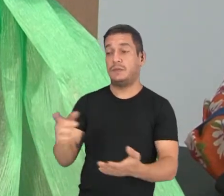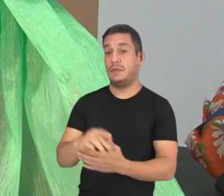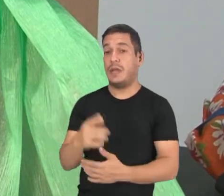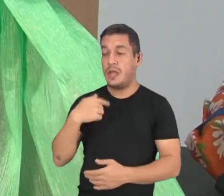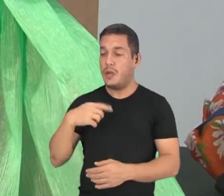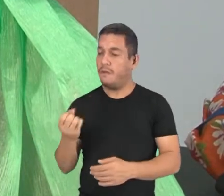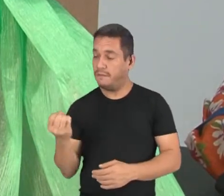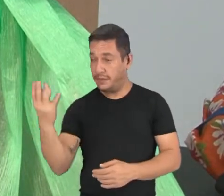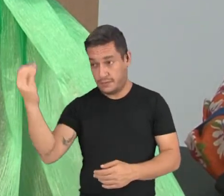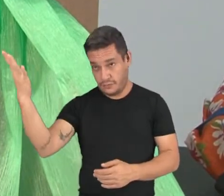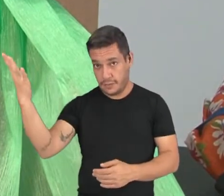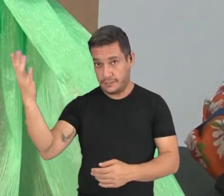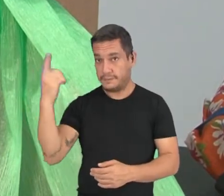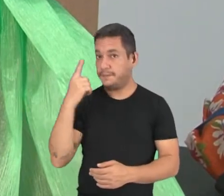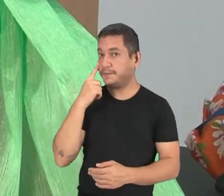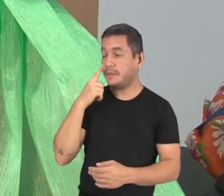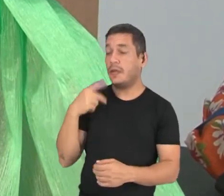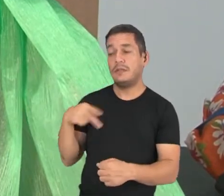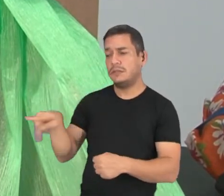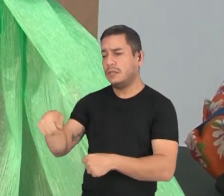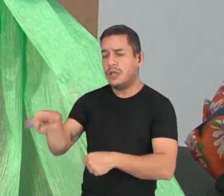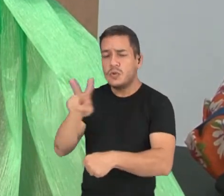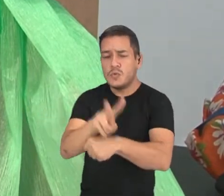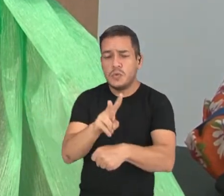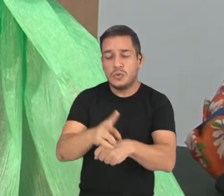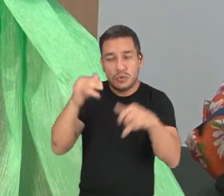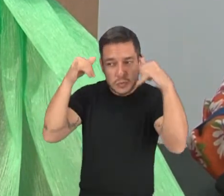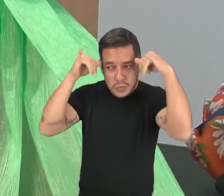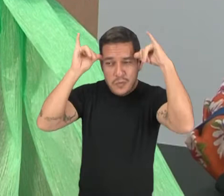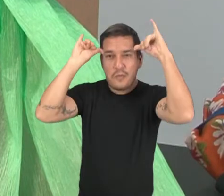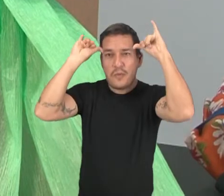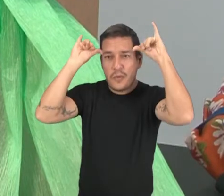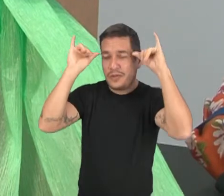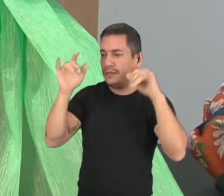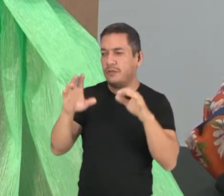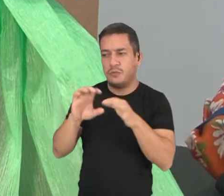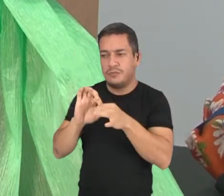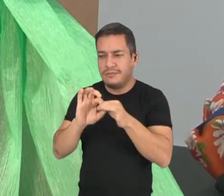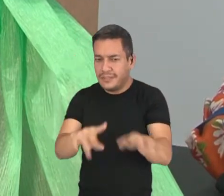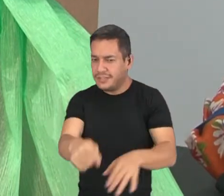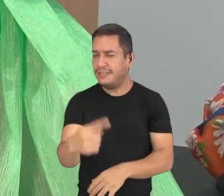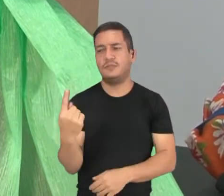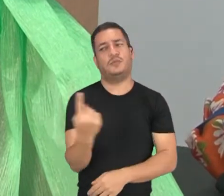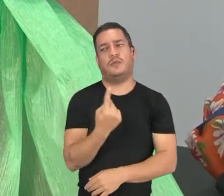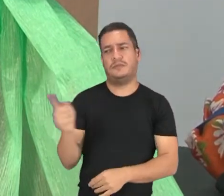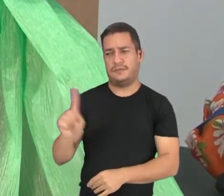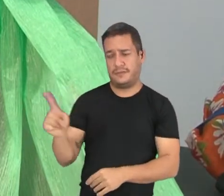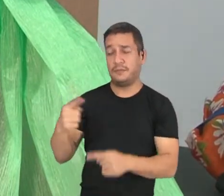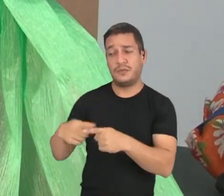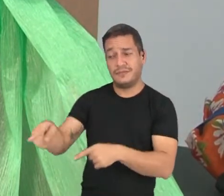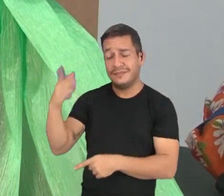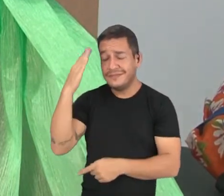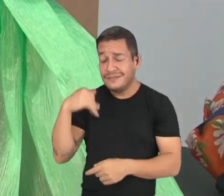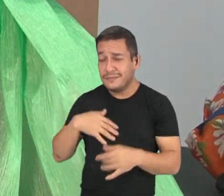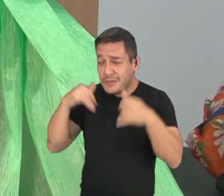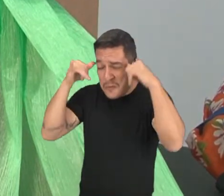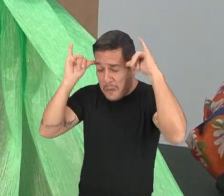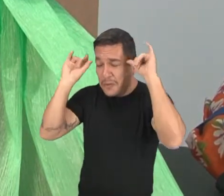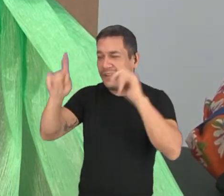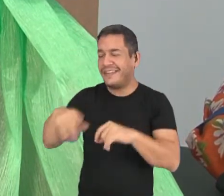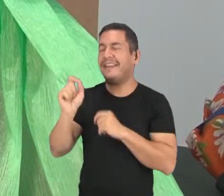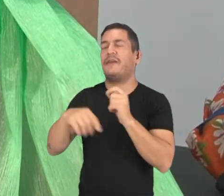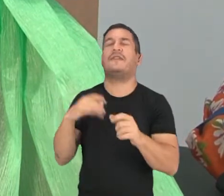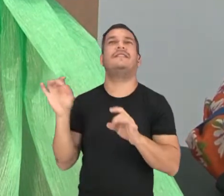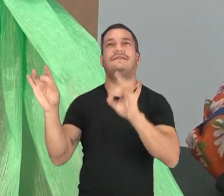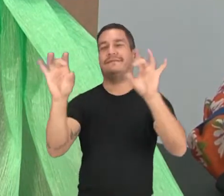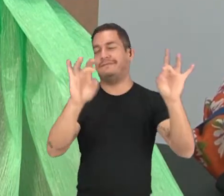tô indo viajar. Cuide bem do meu boi, não deixe o meu boi sozinho, porque você sabe que o meu boi é um boi muito